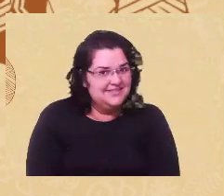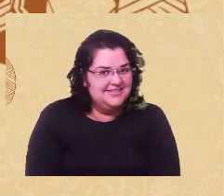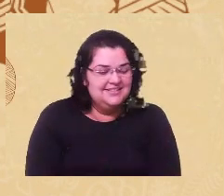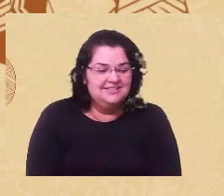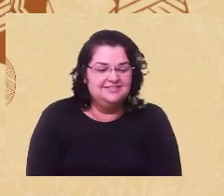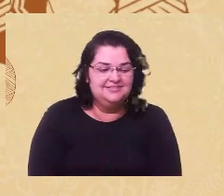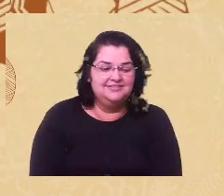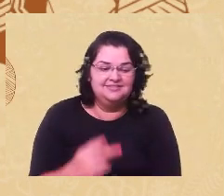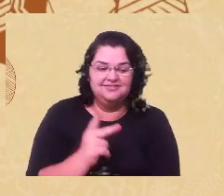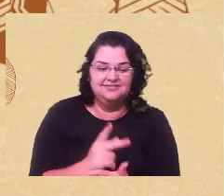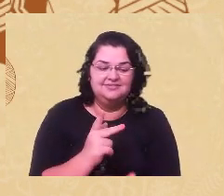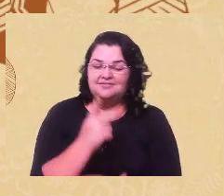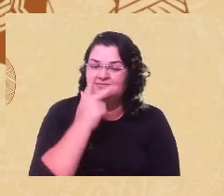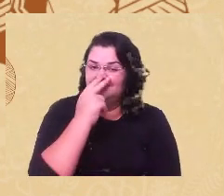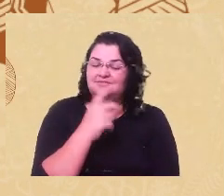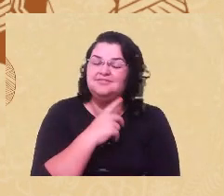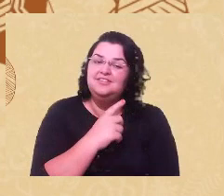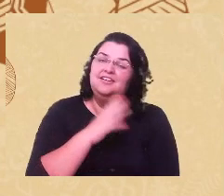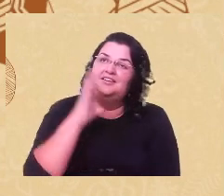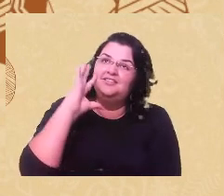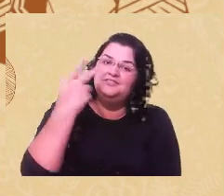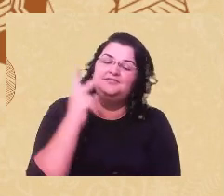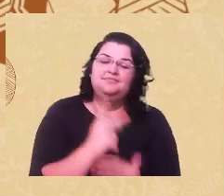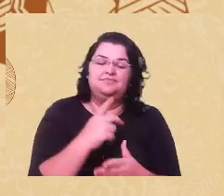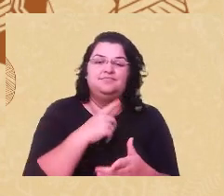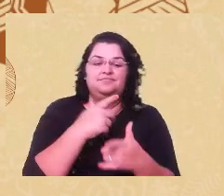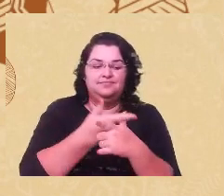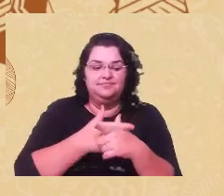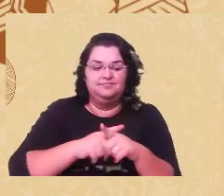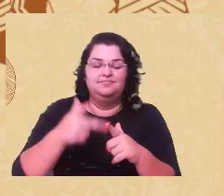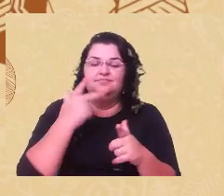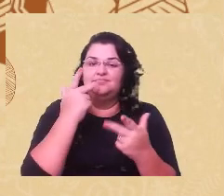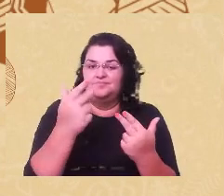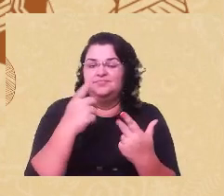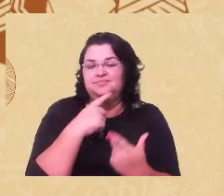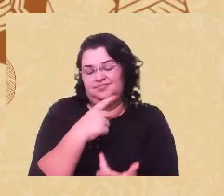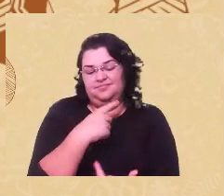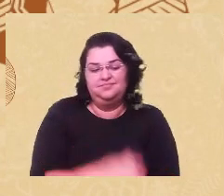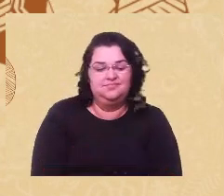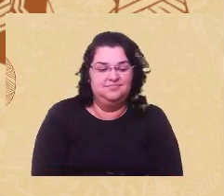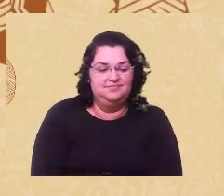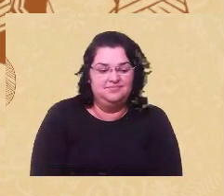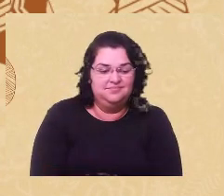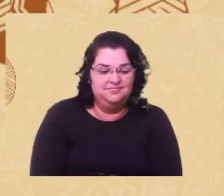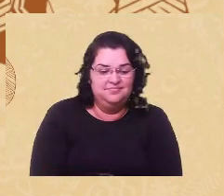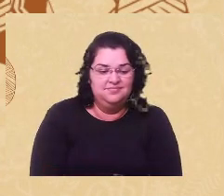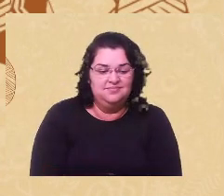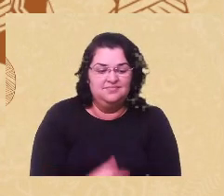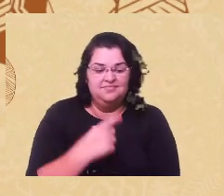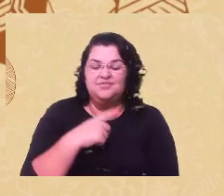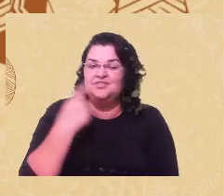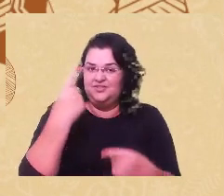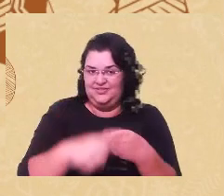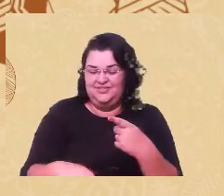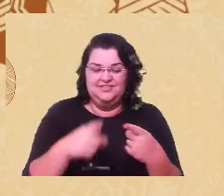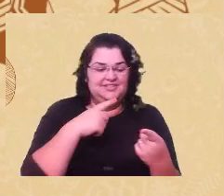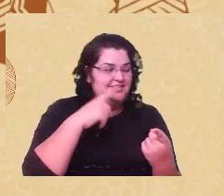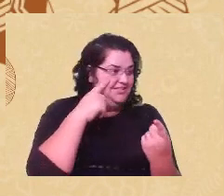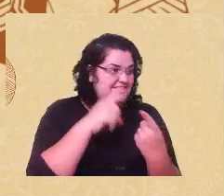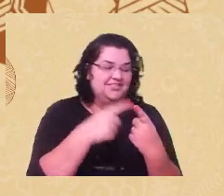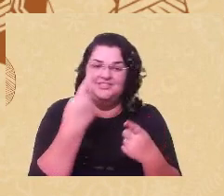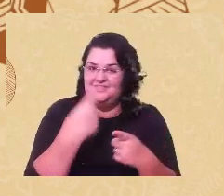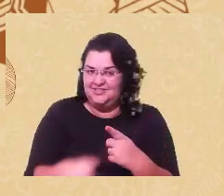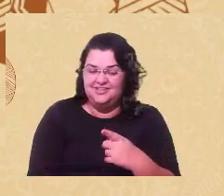parecida a Cida Bento eu compartilho muito da fala da Eliane e discordo da sua discordância dela eu fico